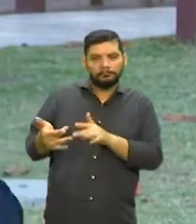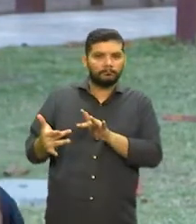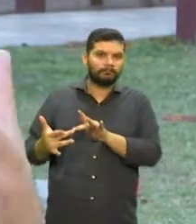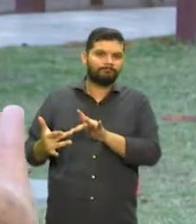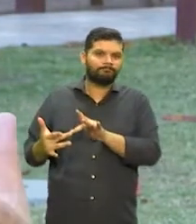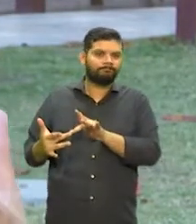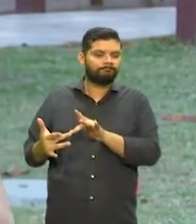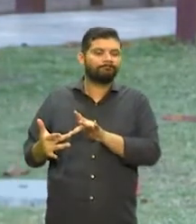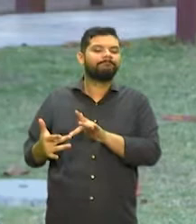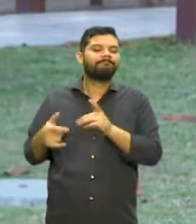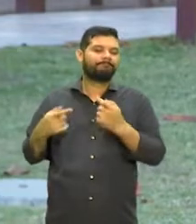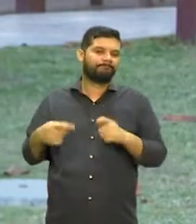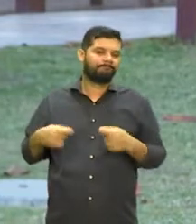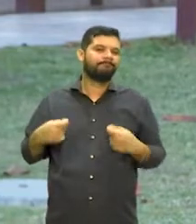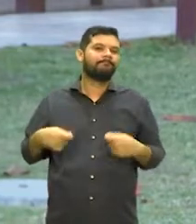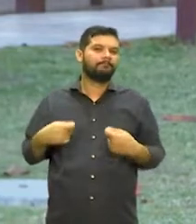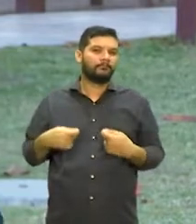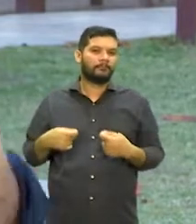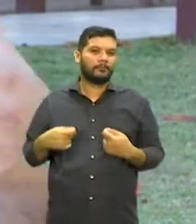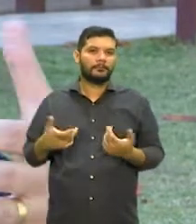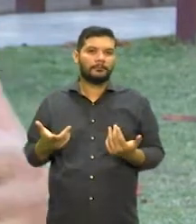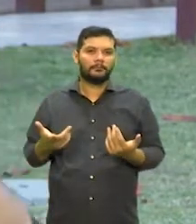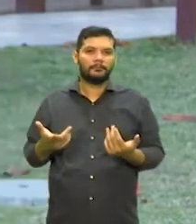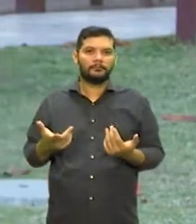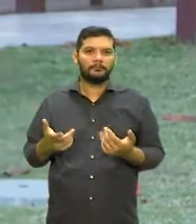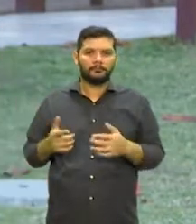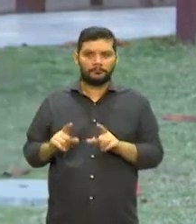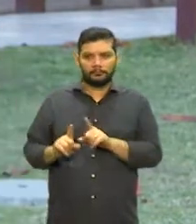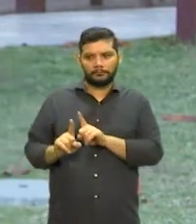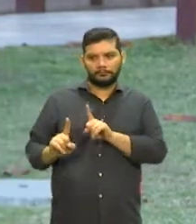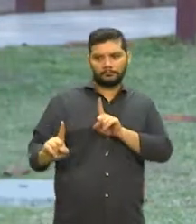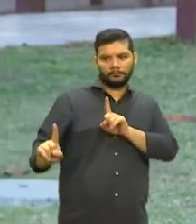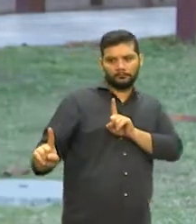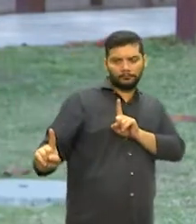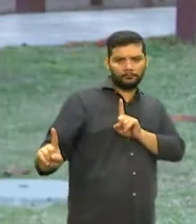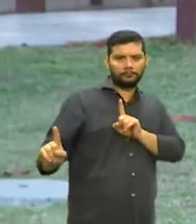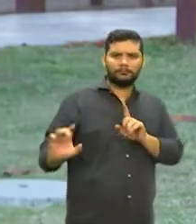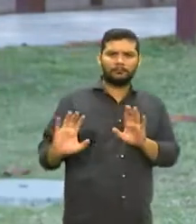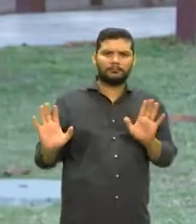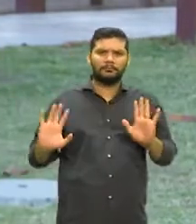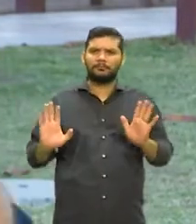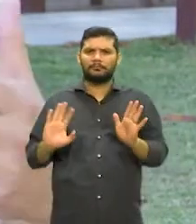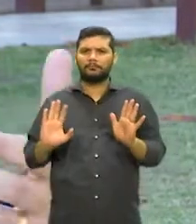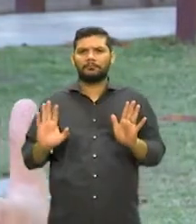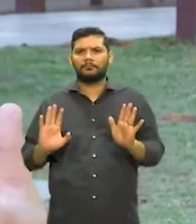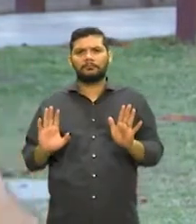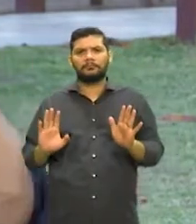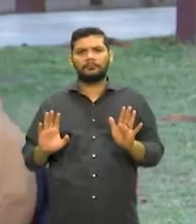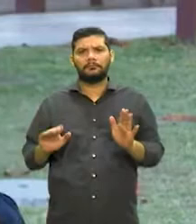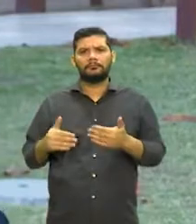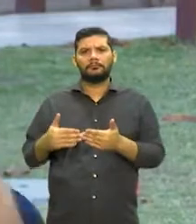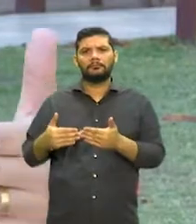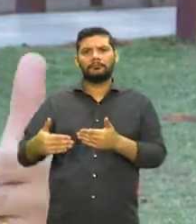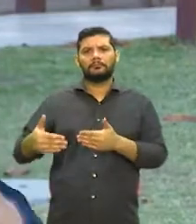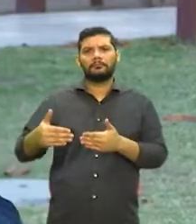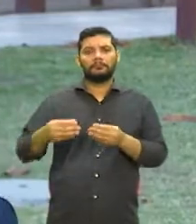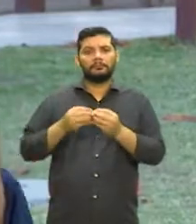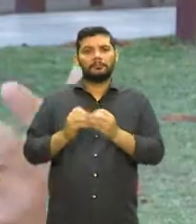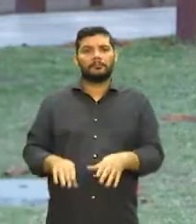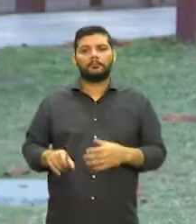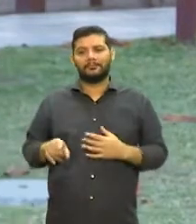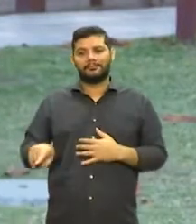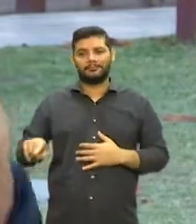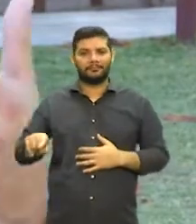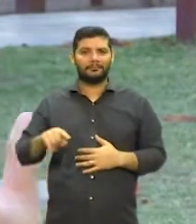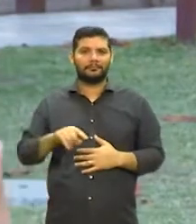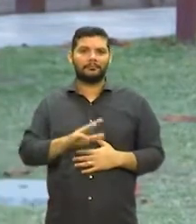tem nada mostrando que a mãe precisa se isolar da criança, até porque vai ser uma deficiência muito grande para a criança, a